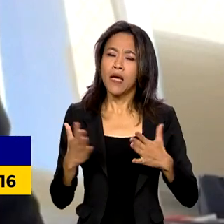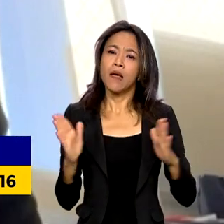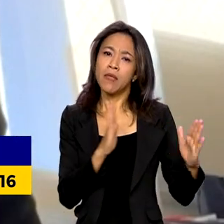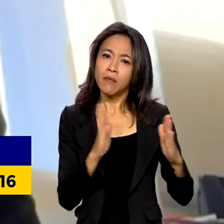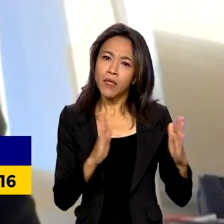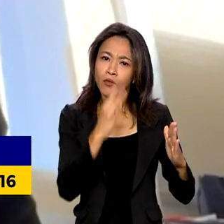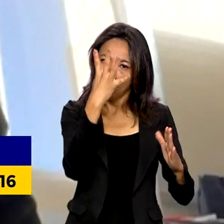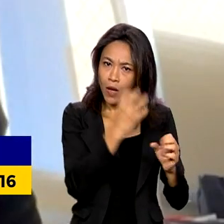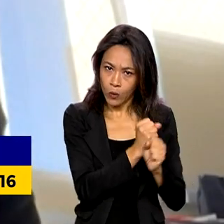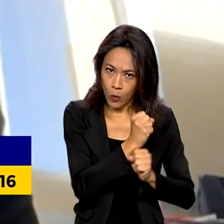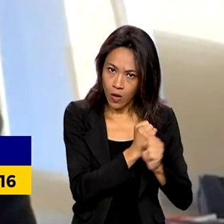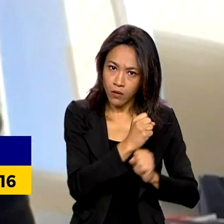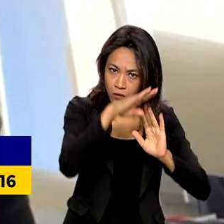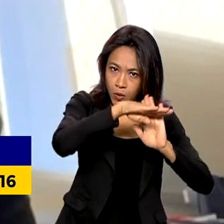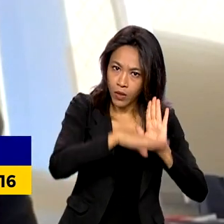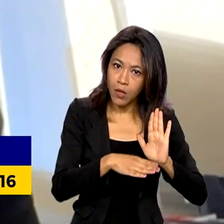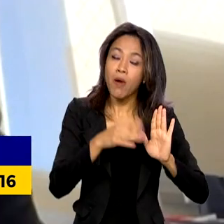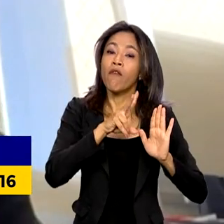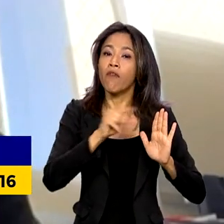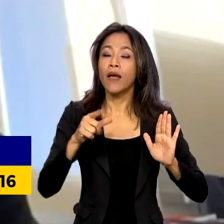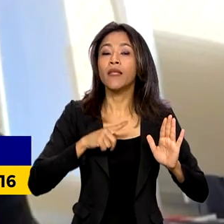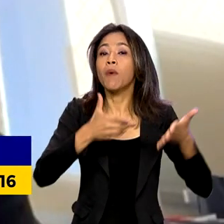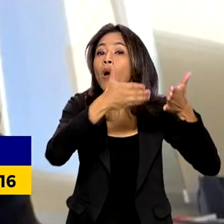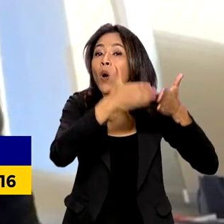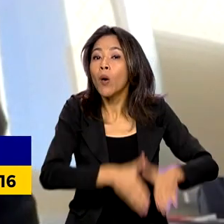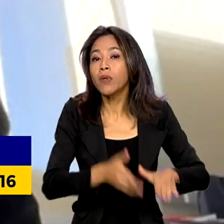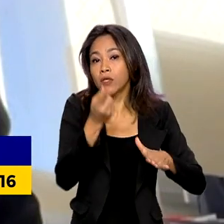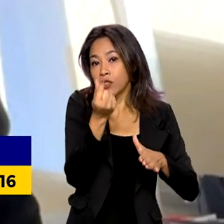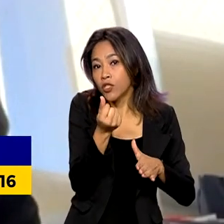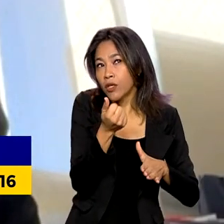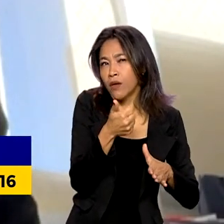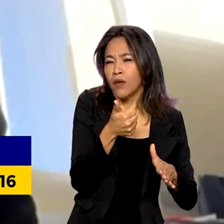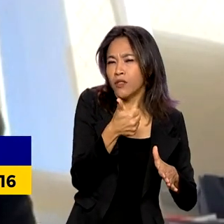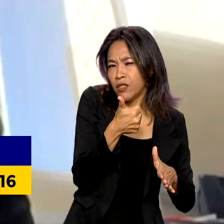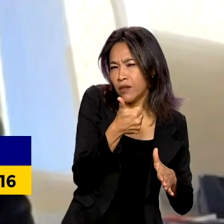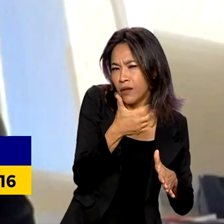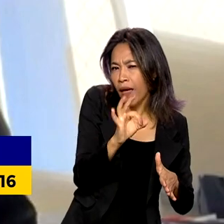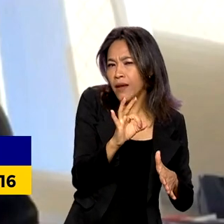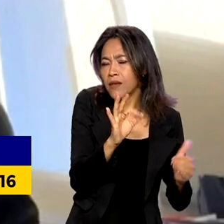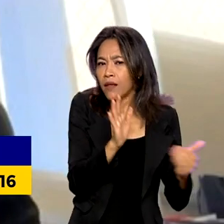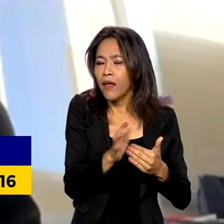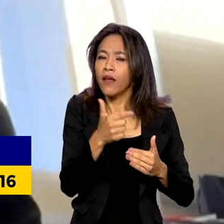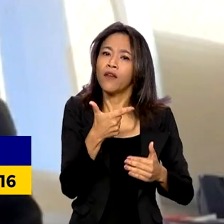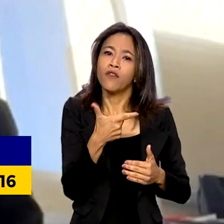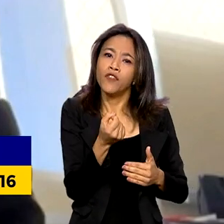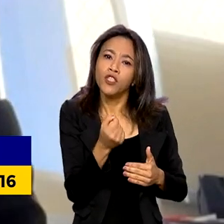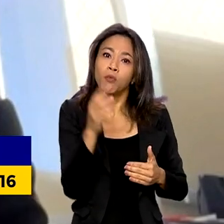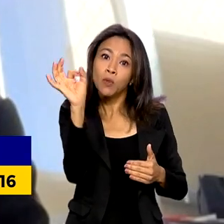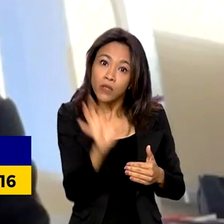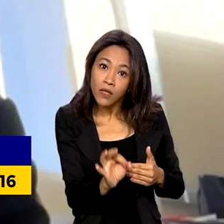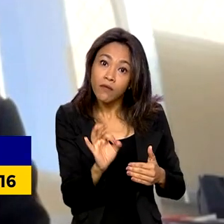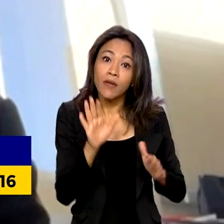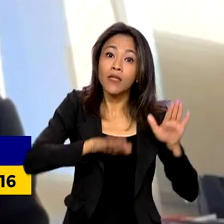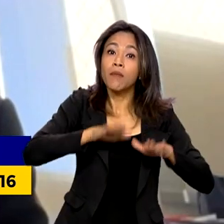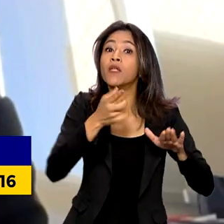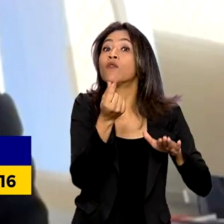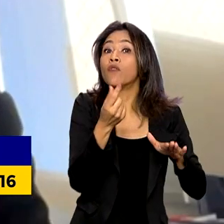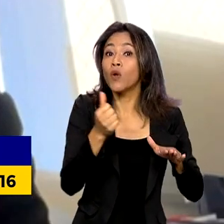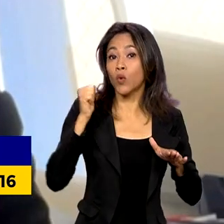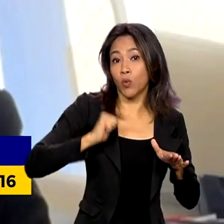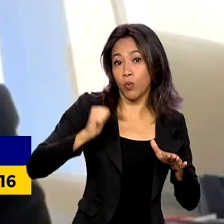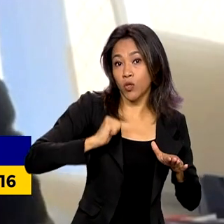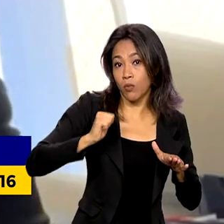eles poderão receber uma indenização que pode variar de 10% a 20% do total de bolsas que receberão ao longo de 4 anos,